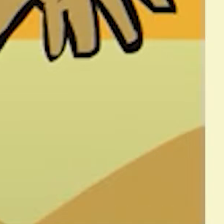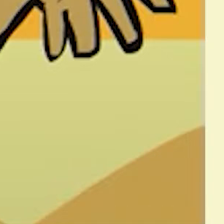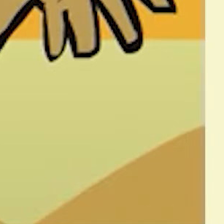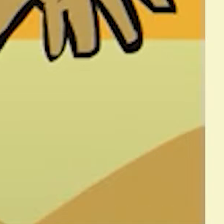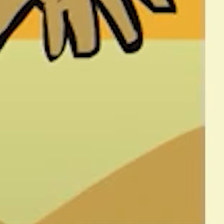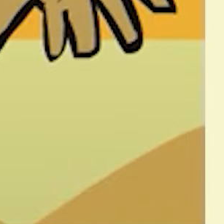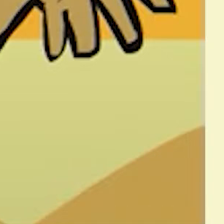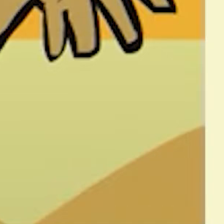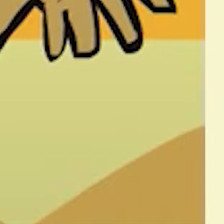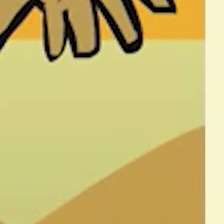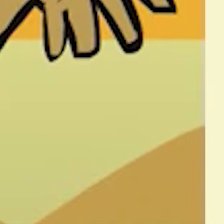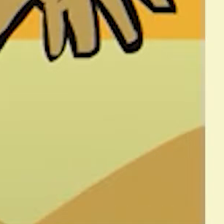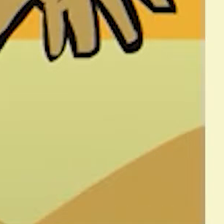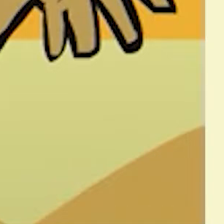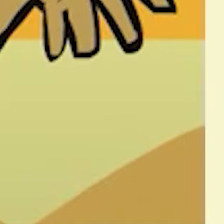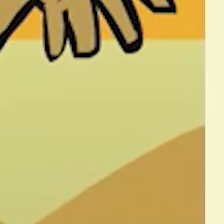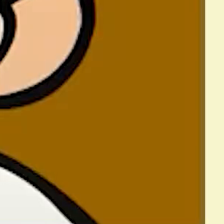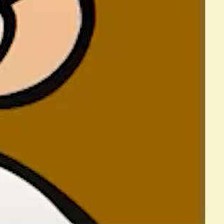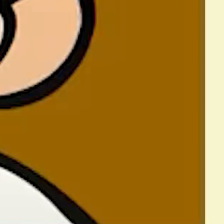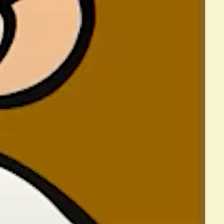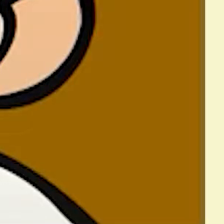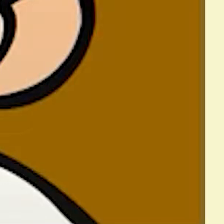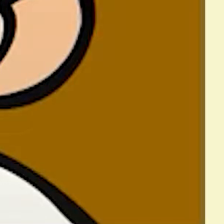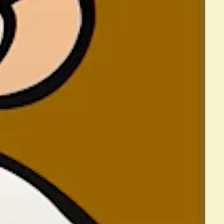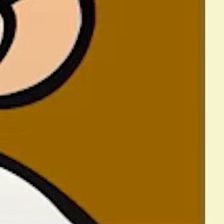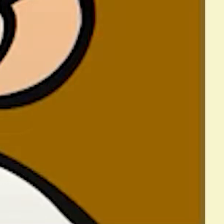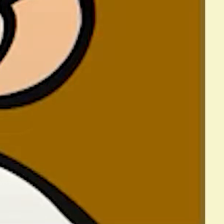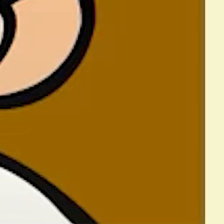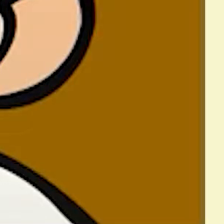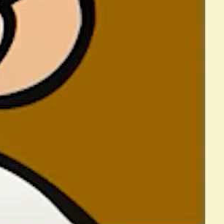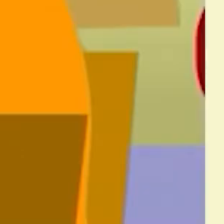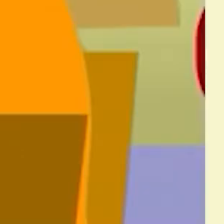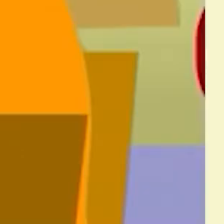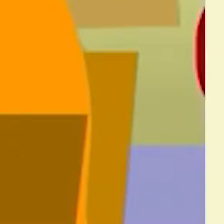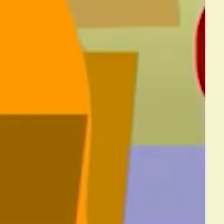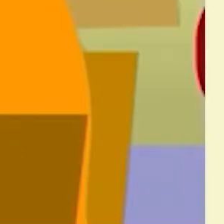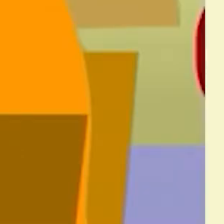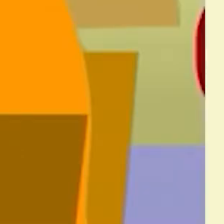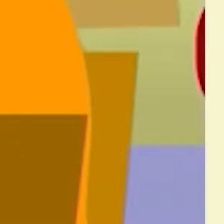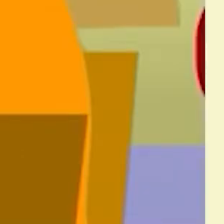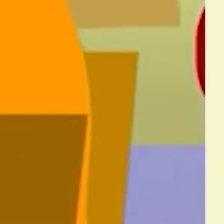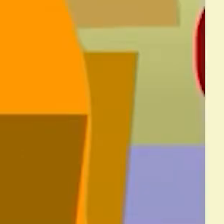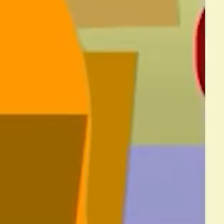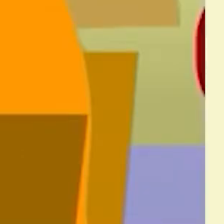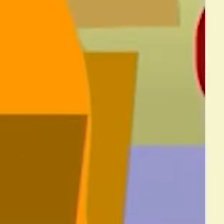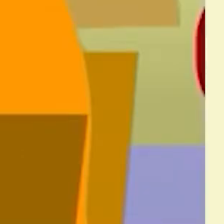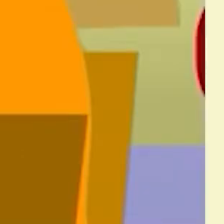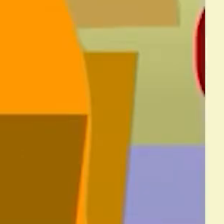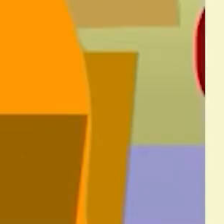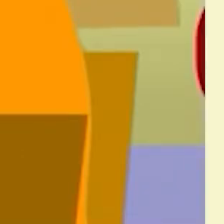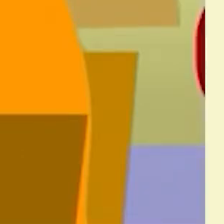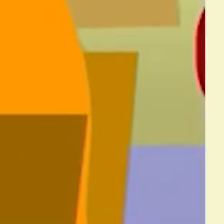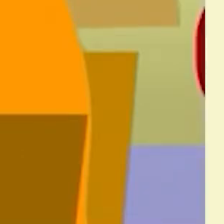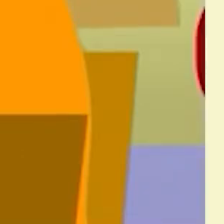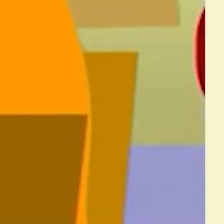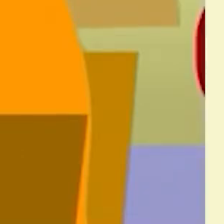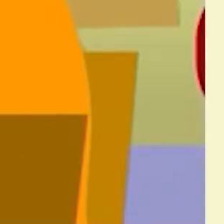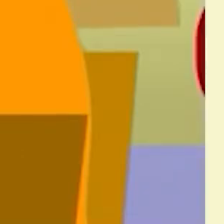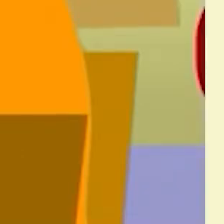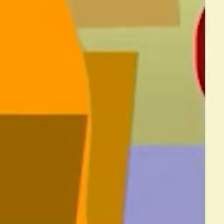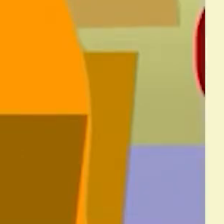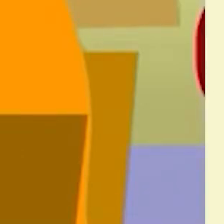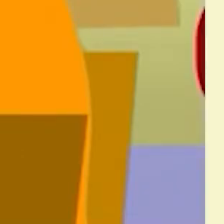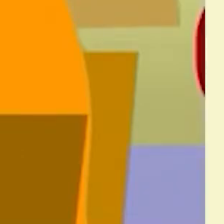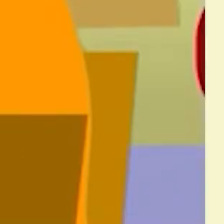as crianças nem brincam com todos eles. Isso é consumismo. Muito bem, Dani. Por isso é importante que